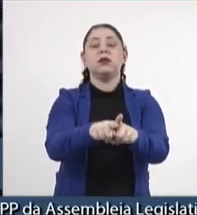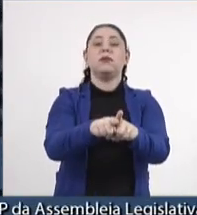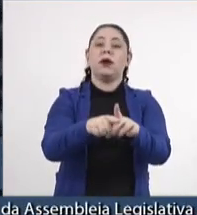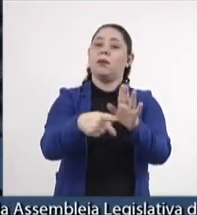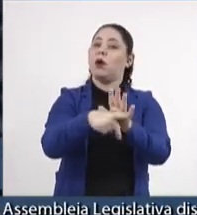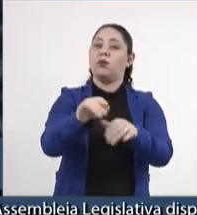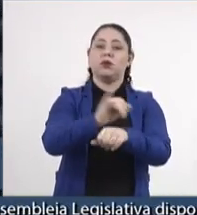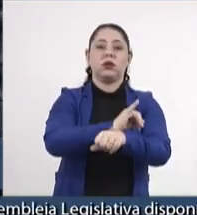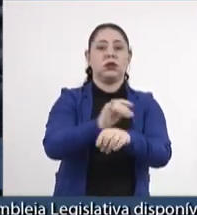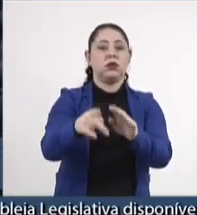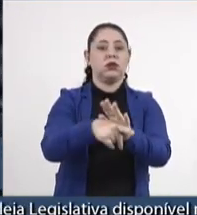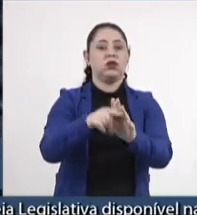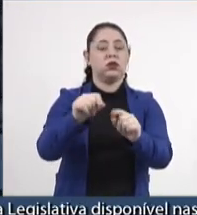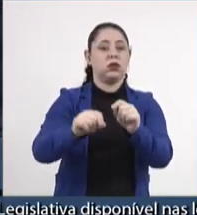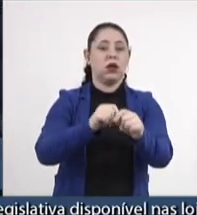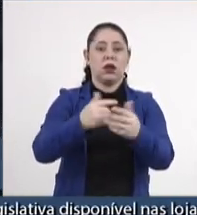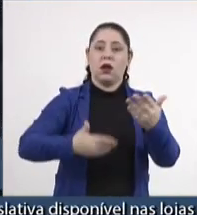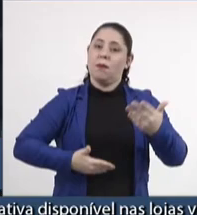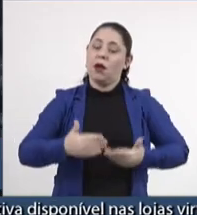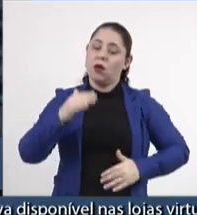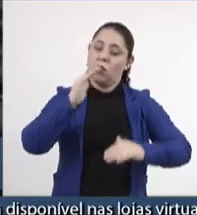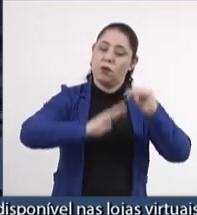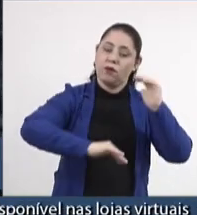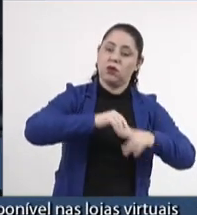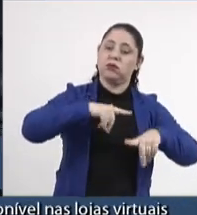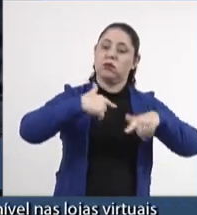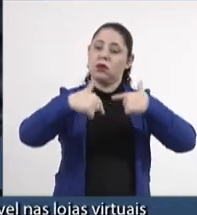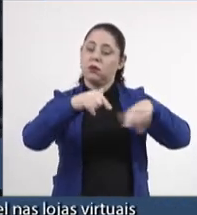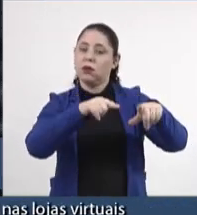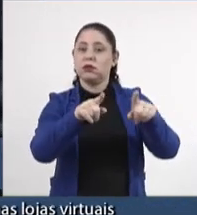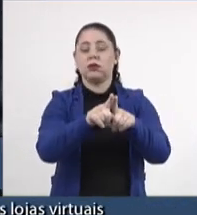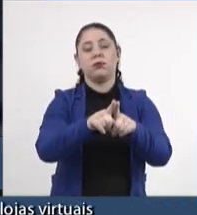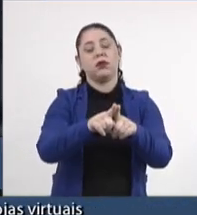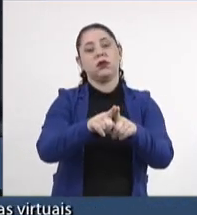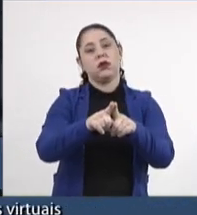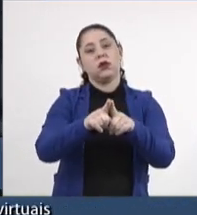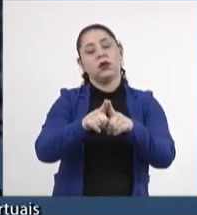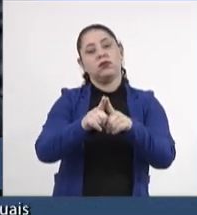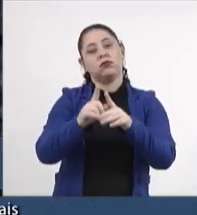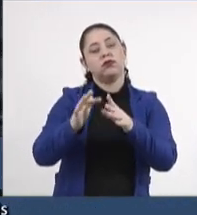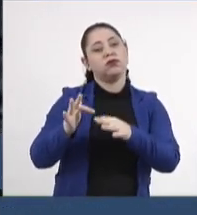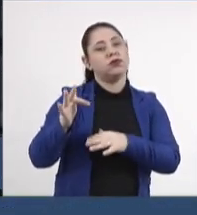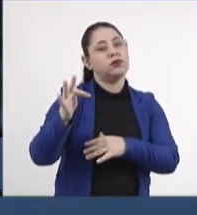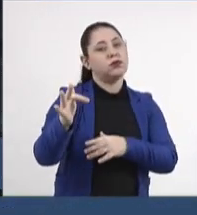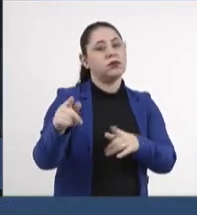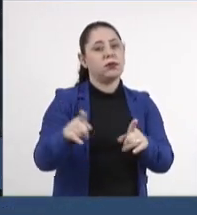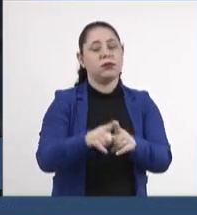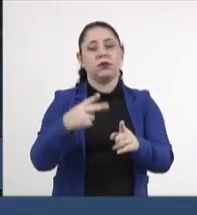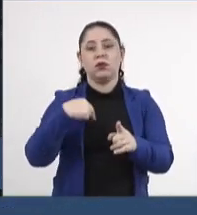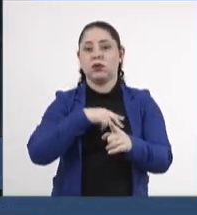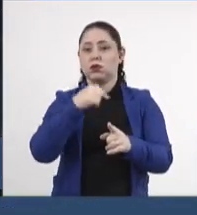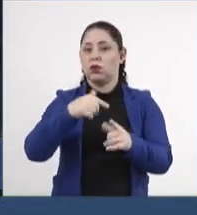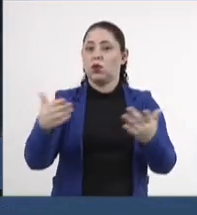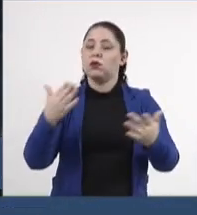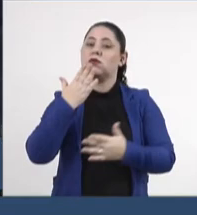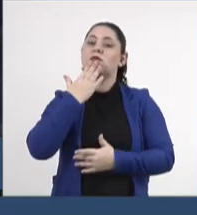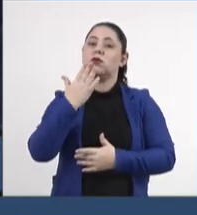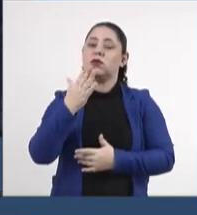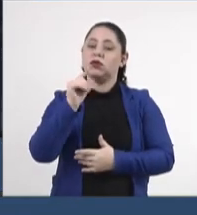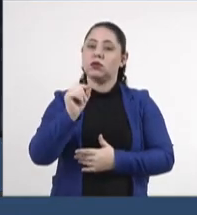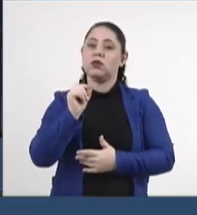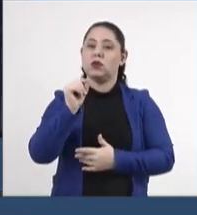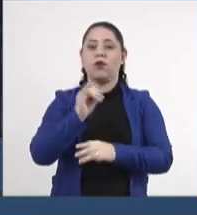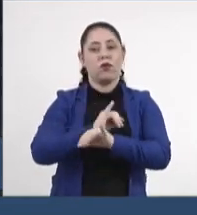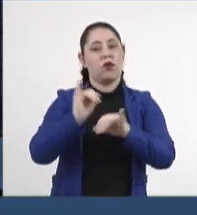que têm dado resultado ao longo do tempo e, diante disso, nós estamos aqui requerendo